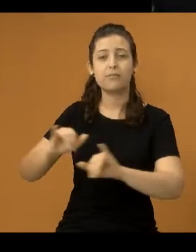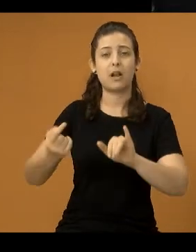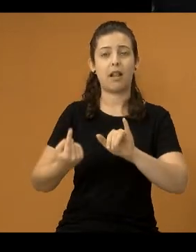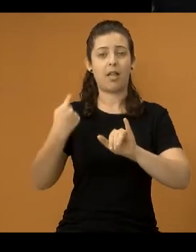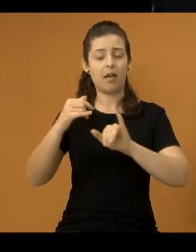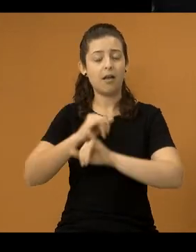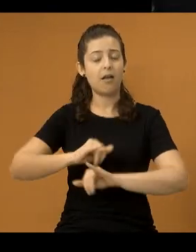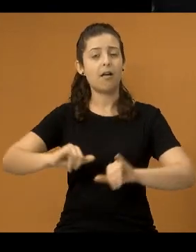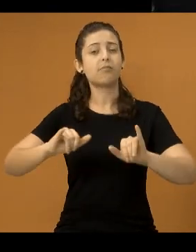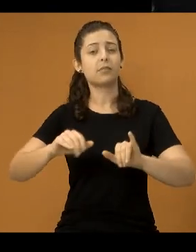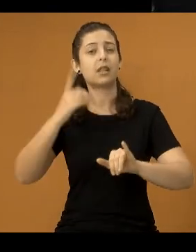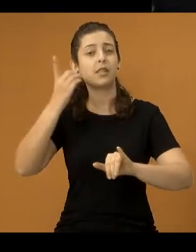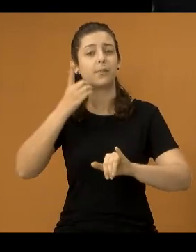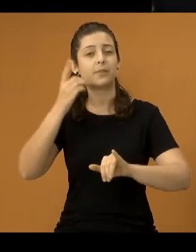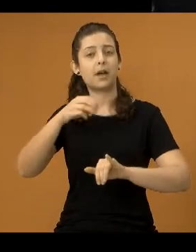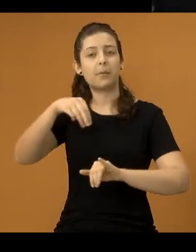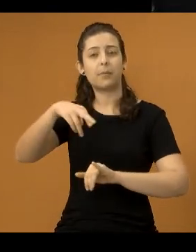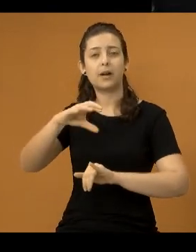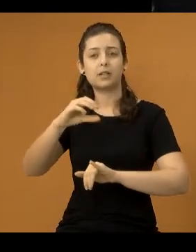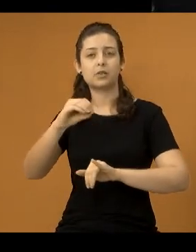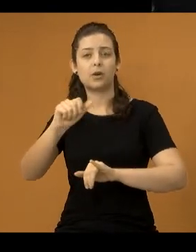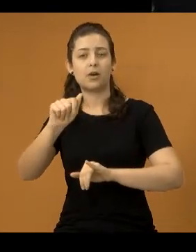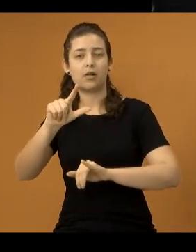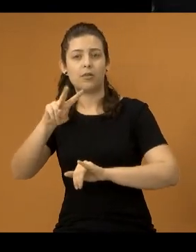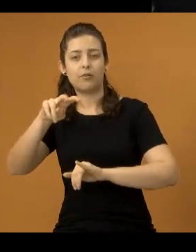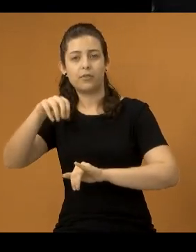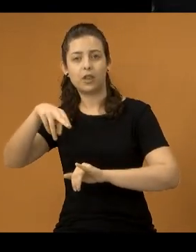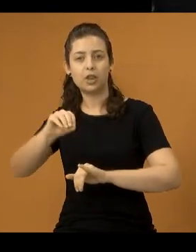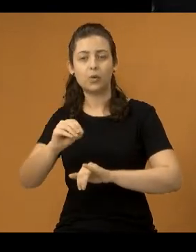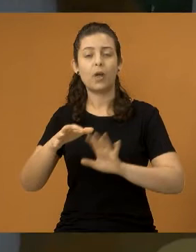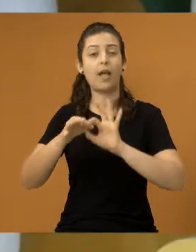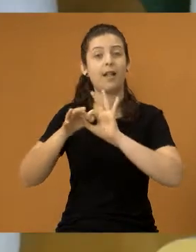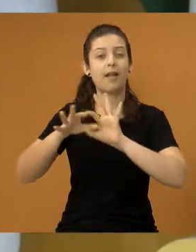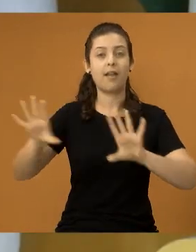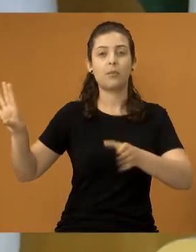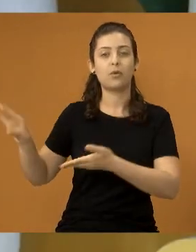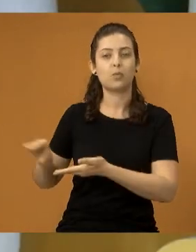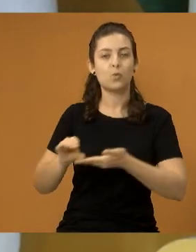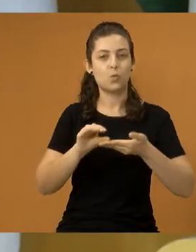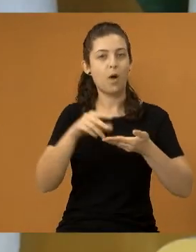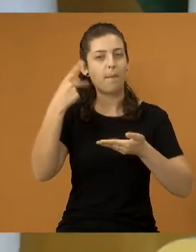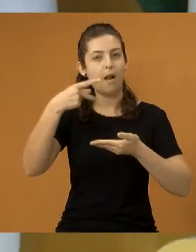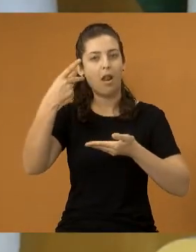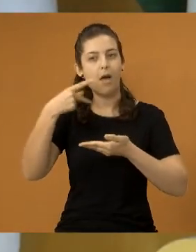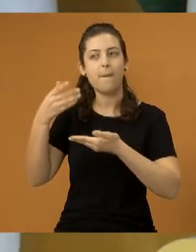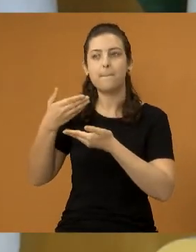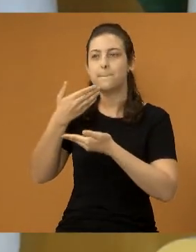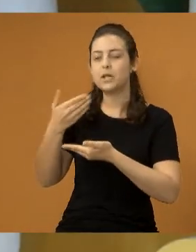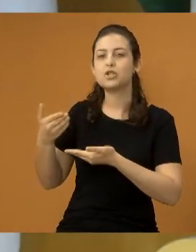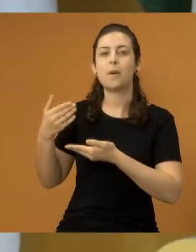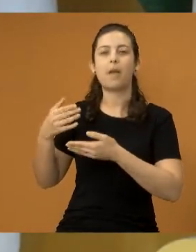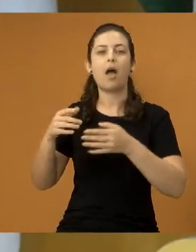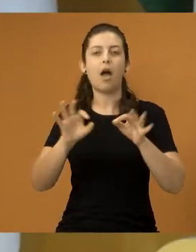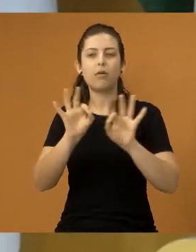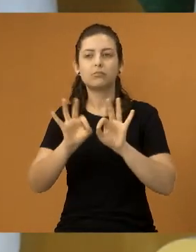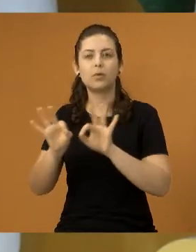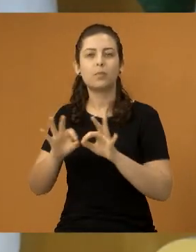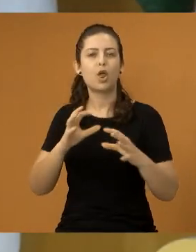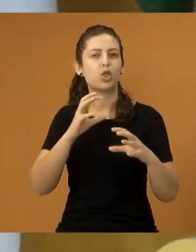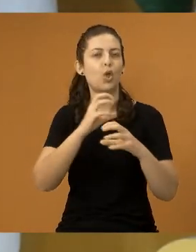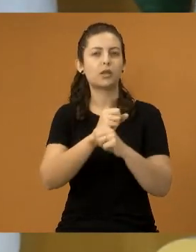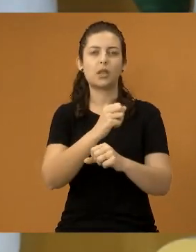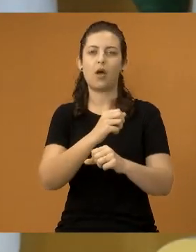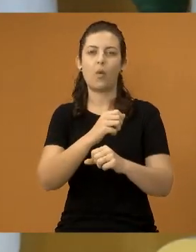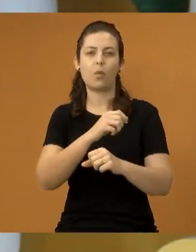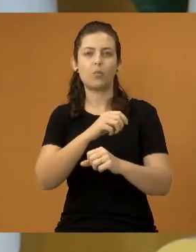deputado Márcio Alvino. E vamos divulgar aqui. Ele liberou a emenda que nós pedimos para a reforma total do pronto